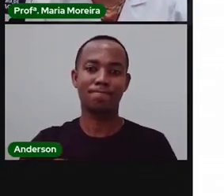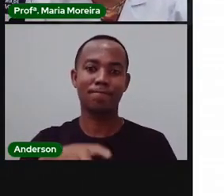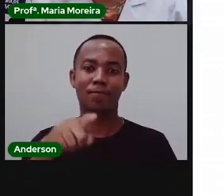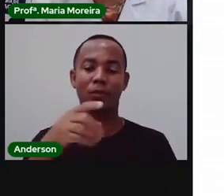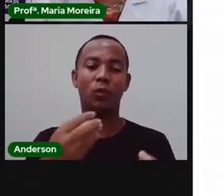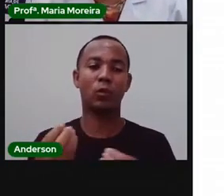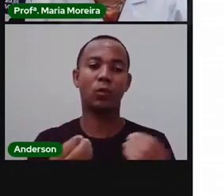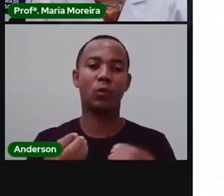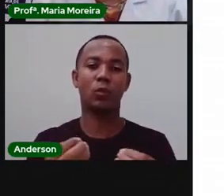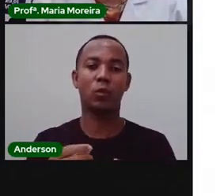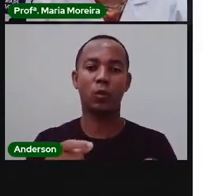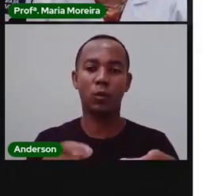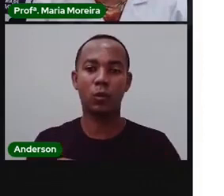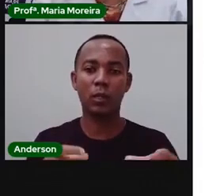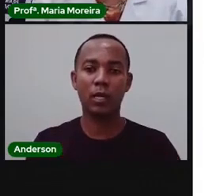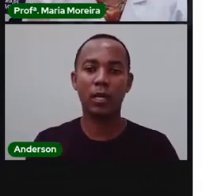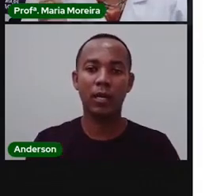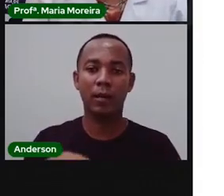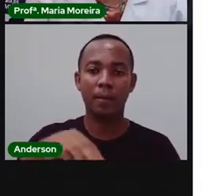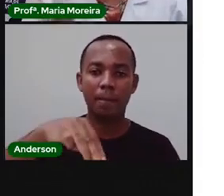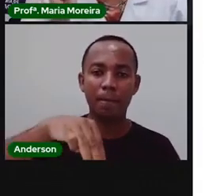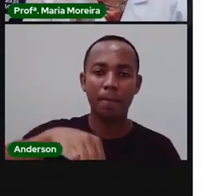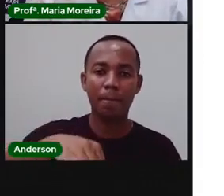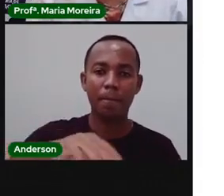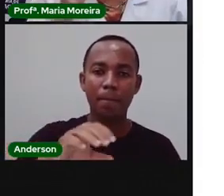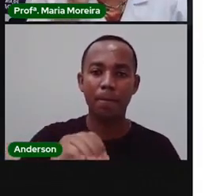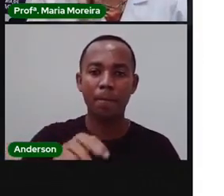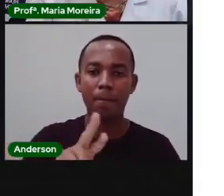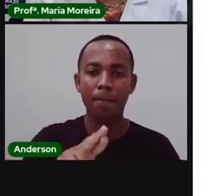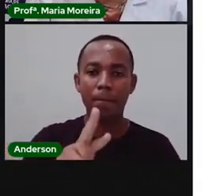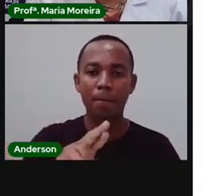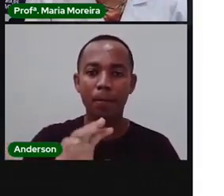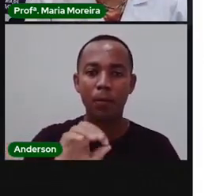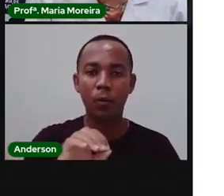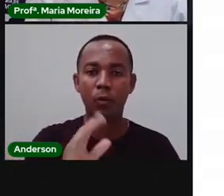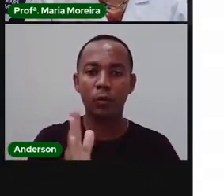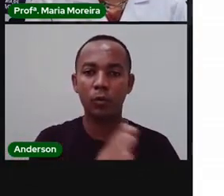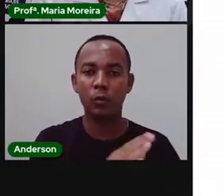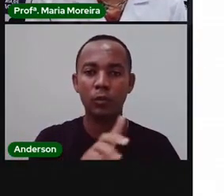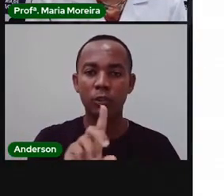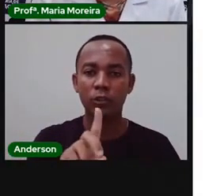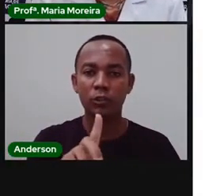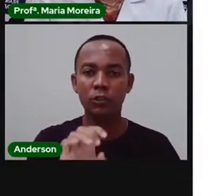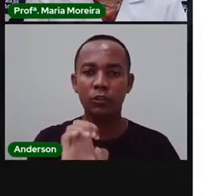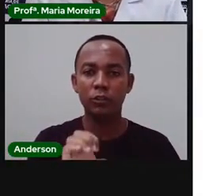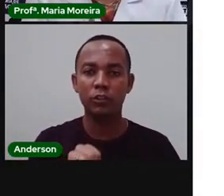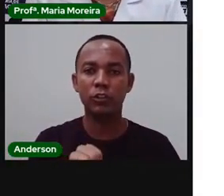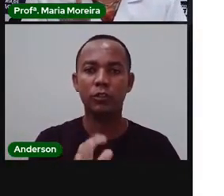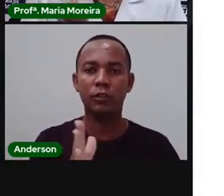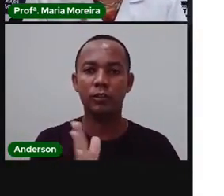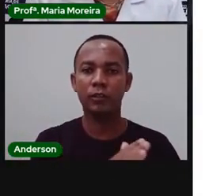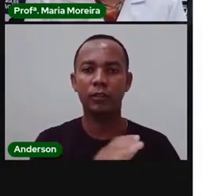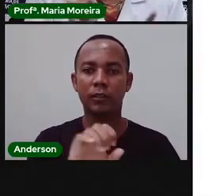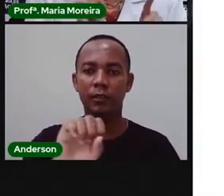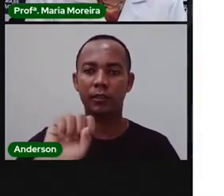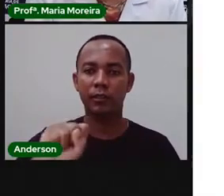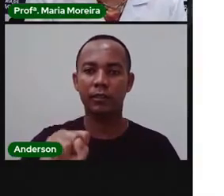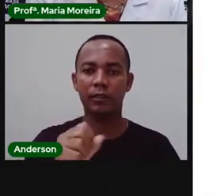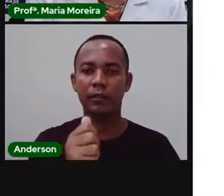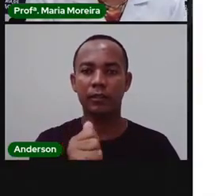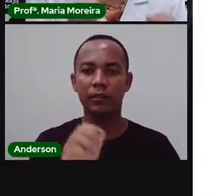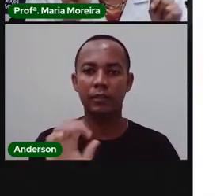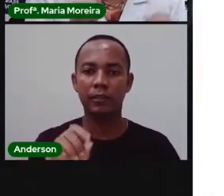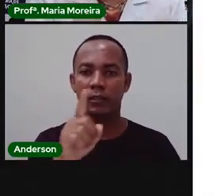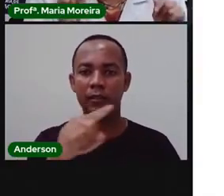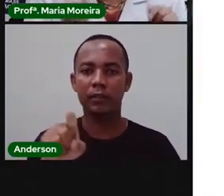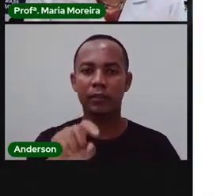Morro de São José, que fica onde? No distrito de Maria Quitéria. Lembrando, o distrito não é São José, São José